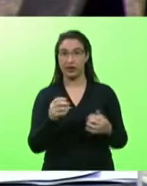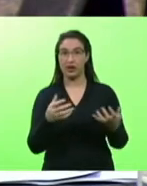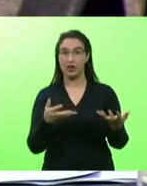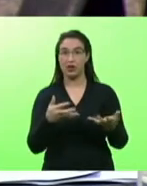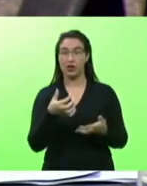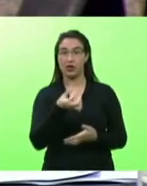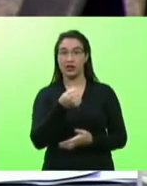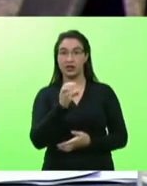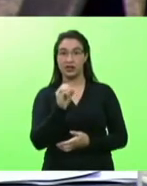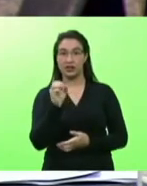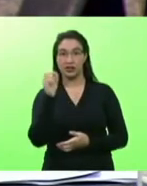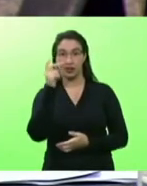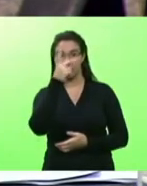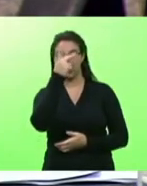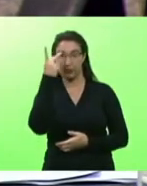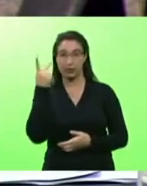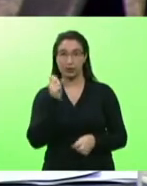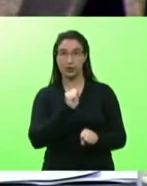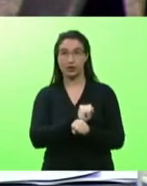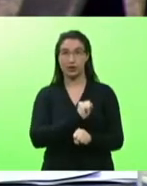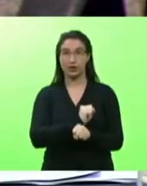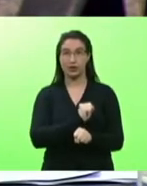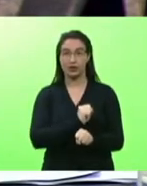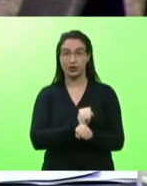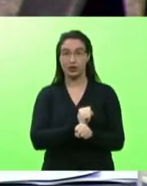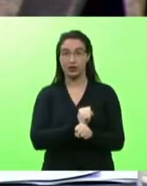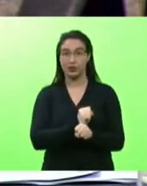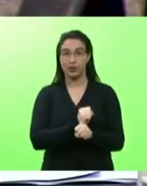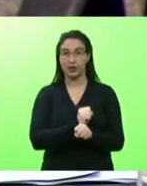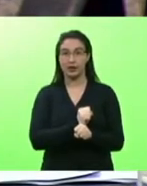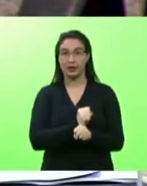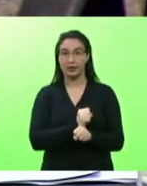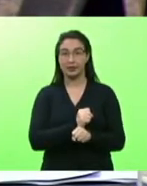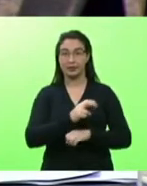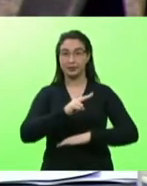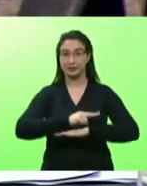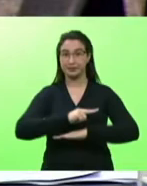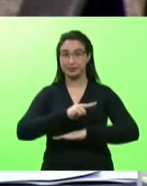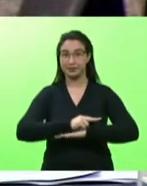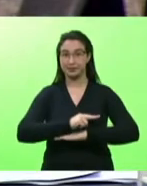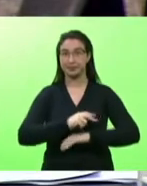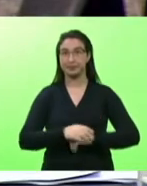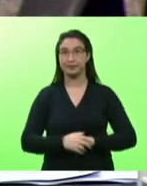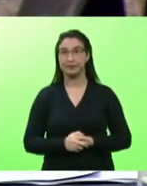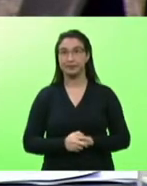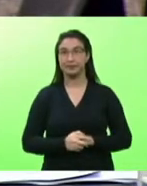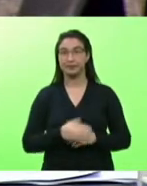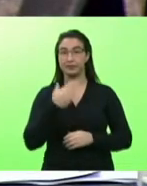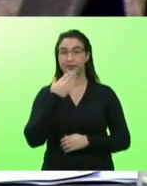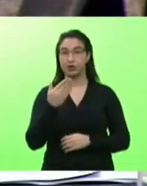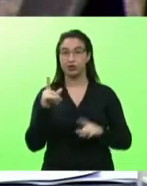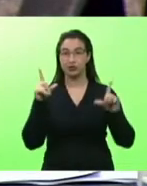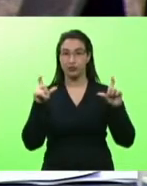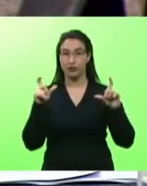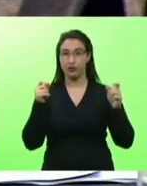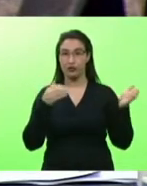na espera de uma vaga para a internação. Vou pedir para colocar a imagem ali.